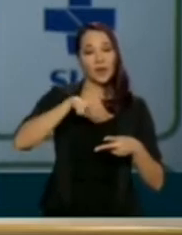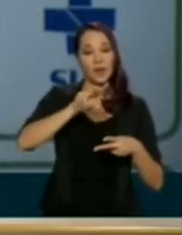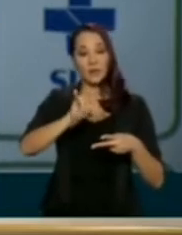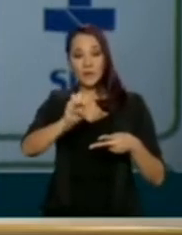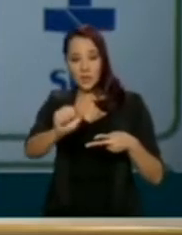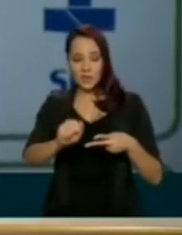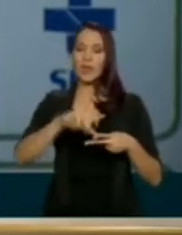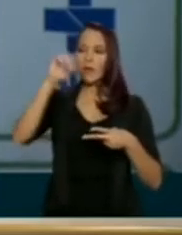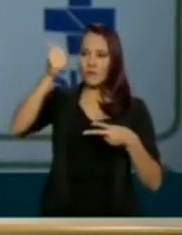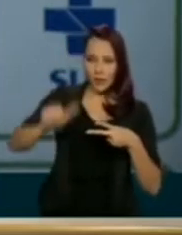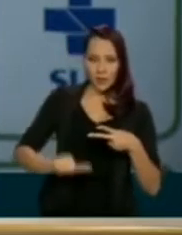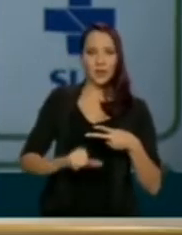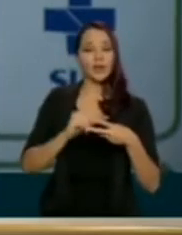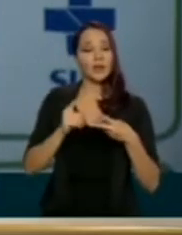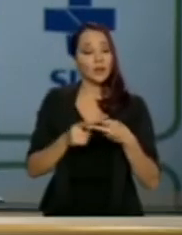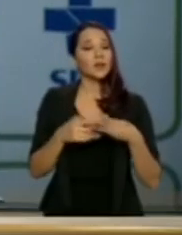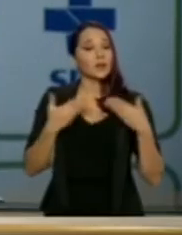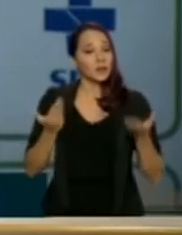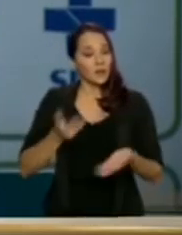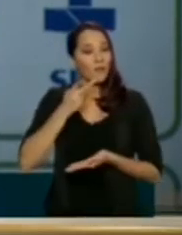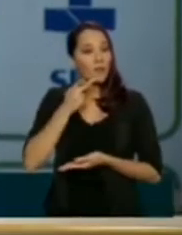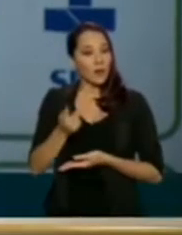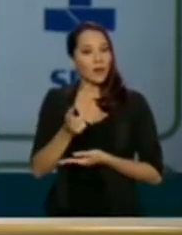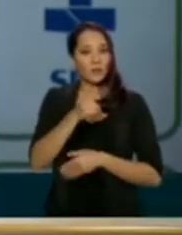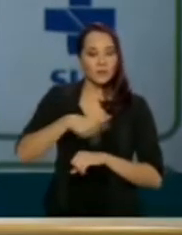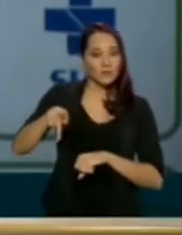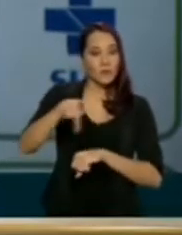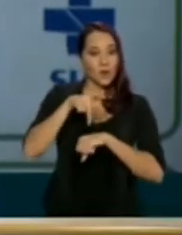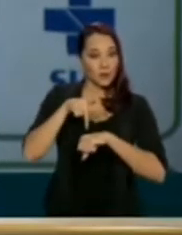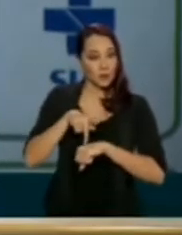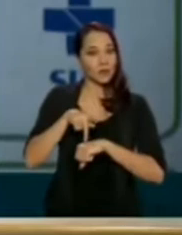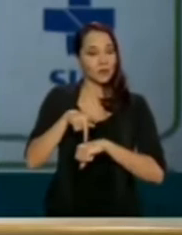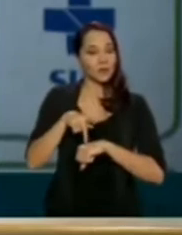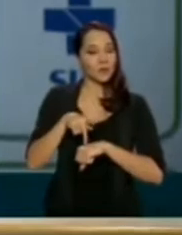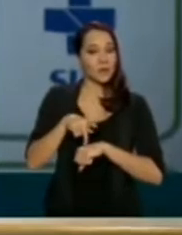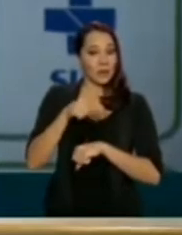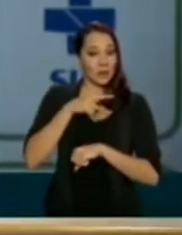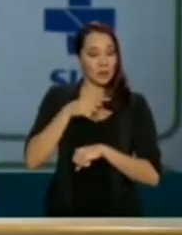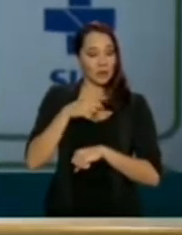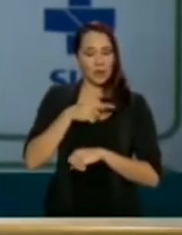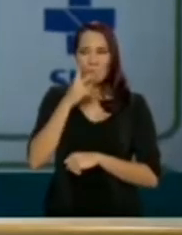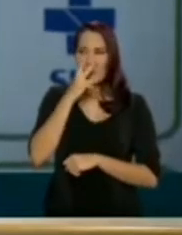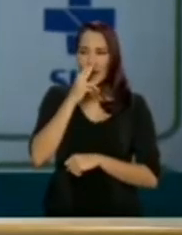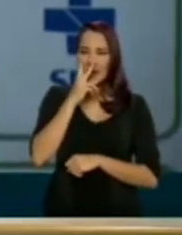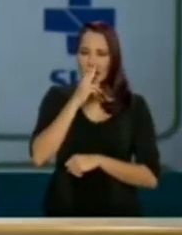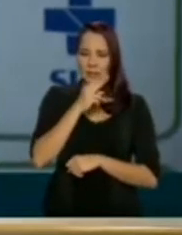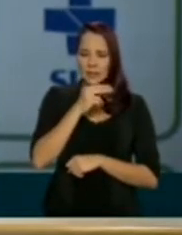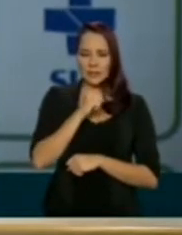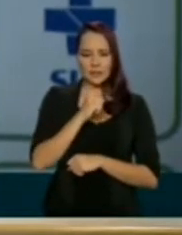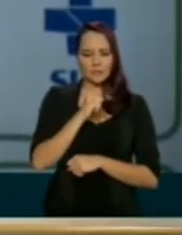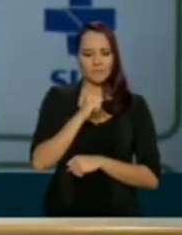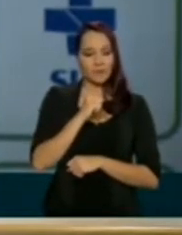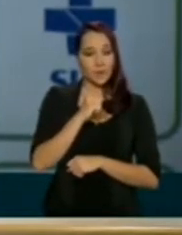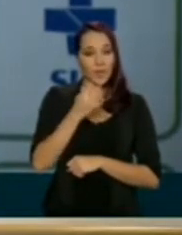essa avaliação. Nós estamos falando de um país que tem, se a memória não me falha, acho que